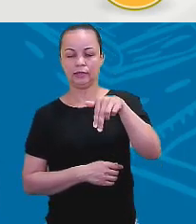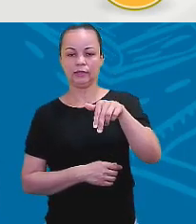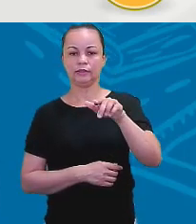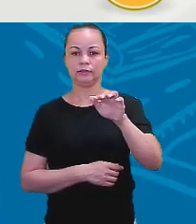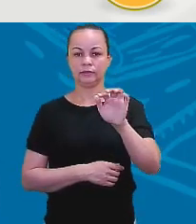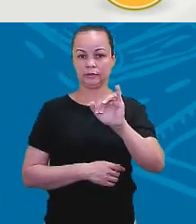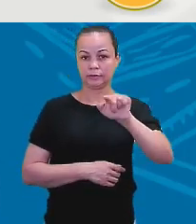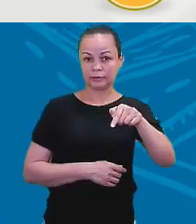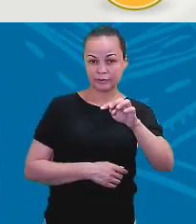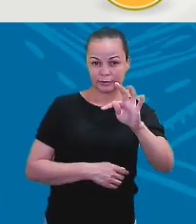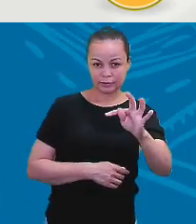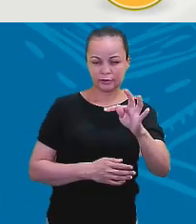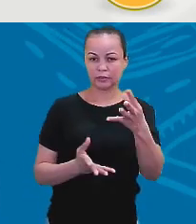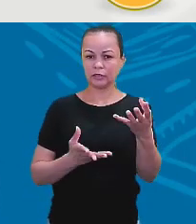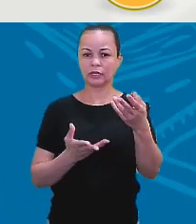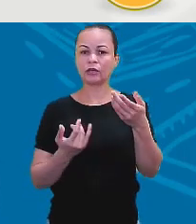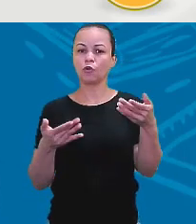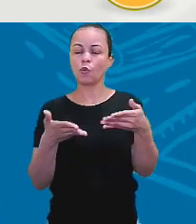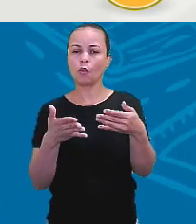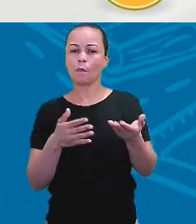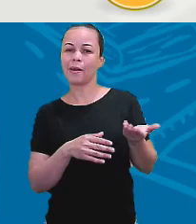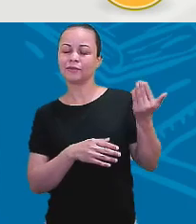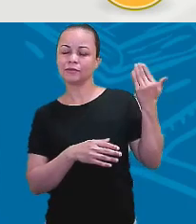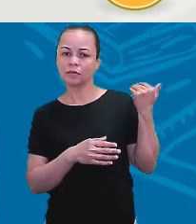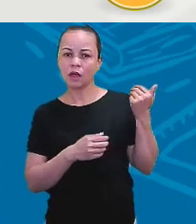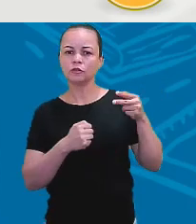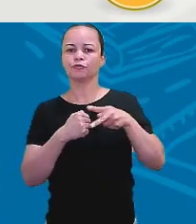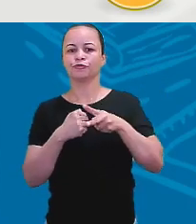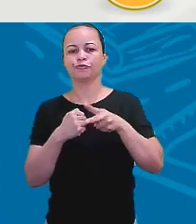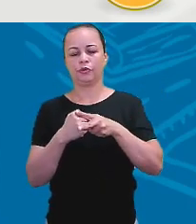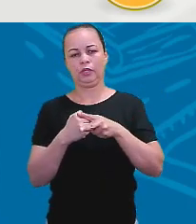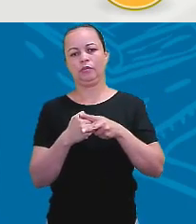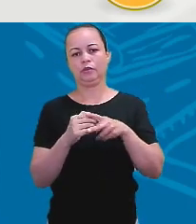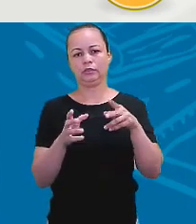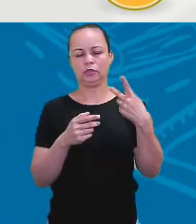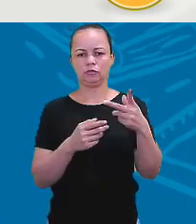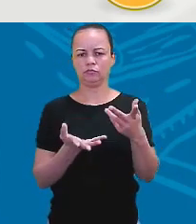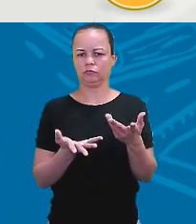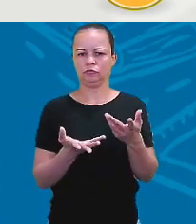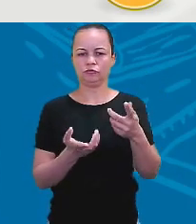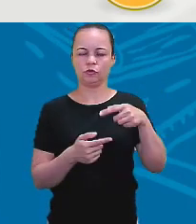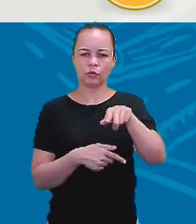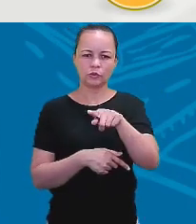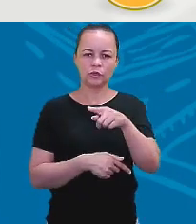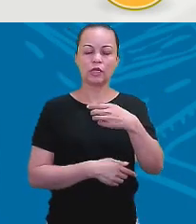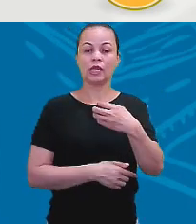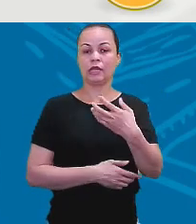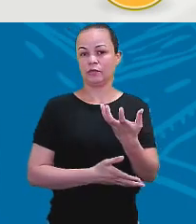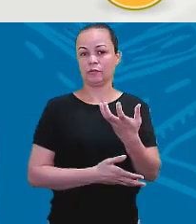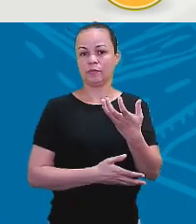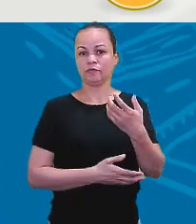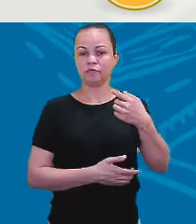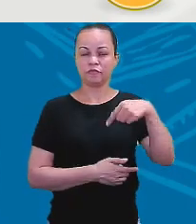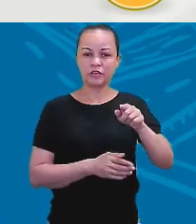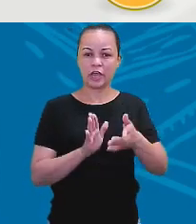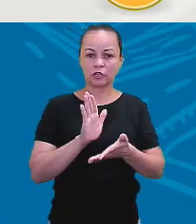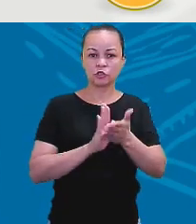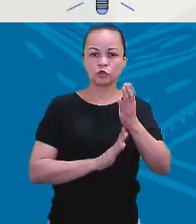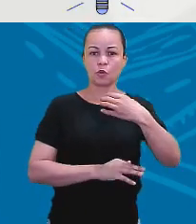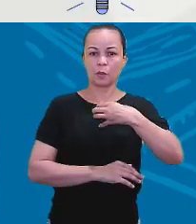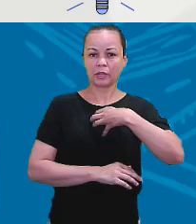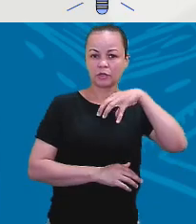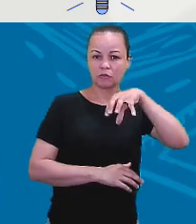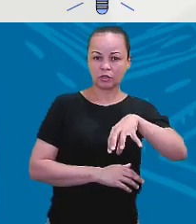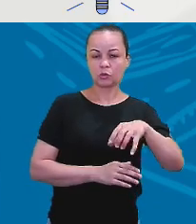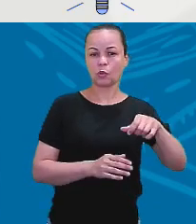passado. Então, You went to Salvador last week. Você foi para Salvador a semana passada. Didn't you? Não foi?